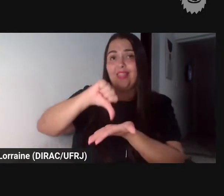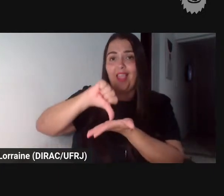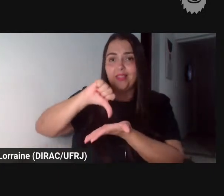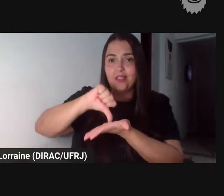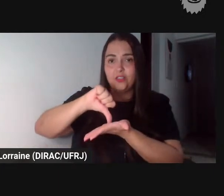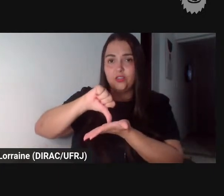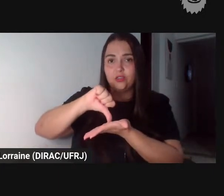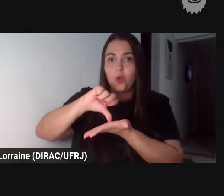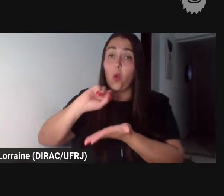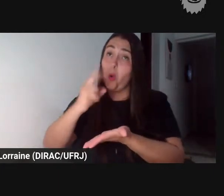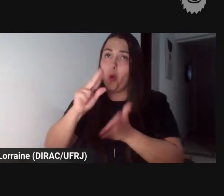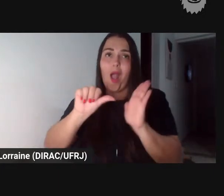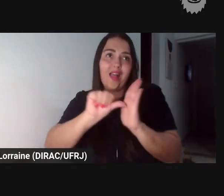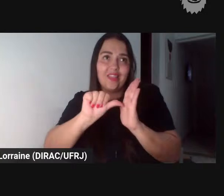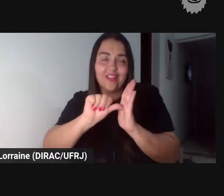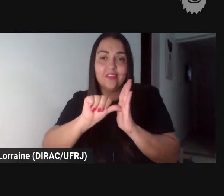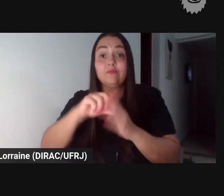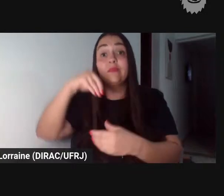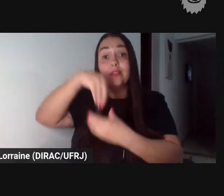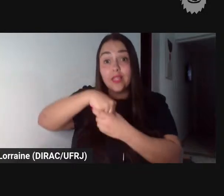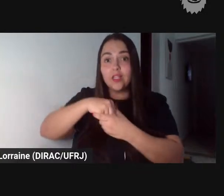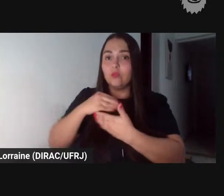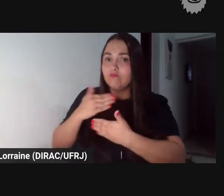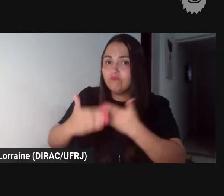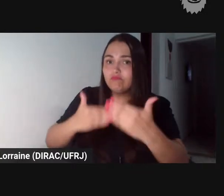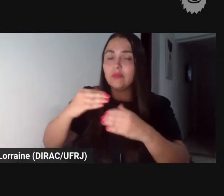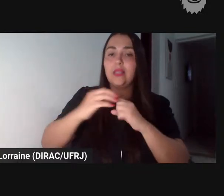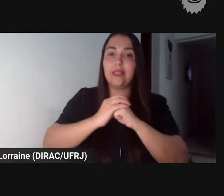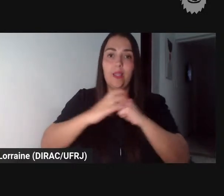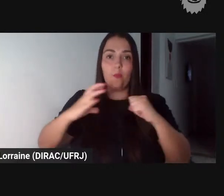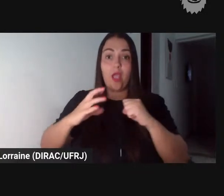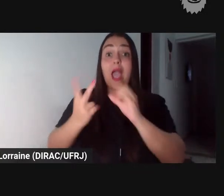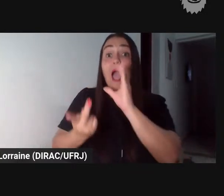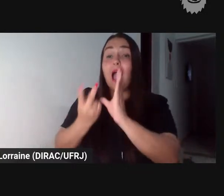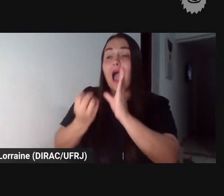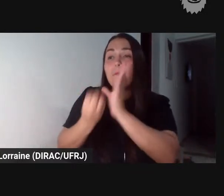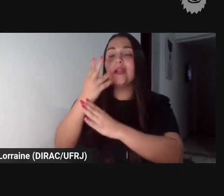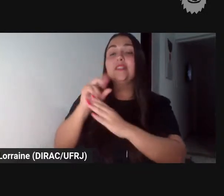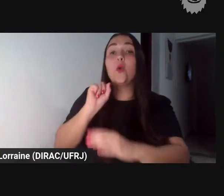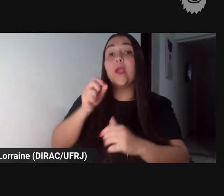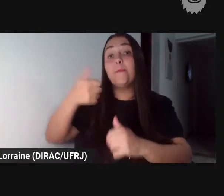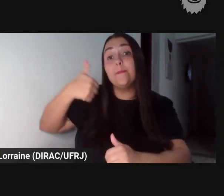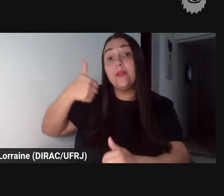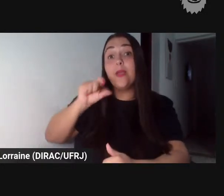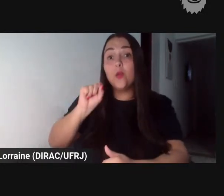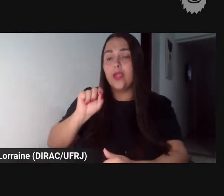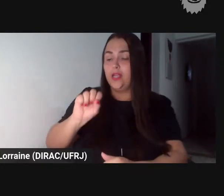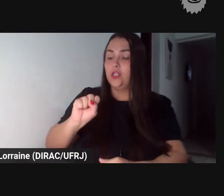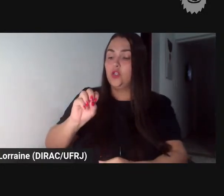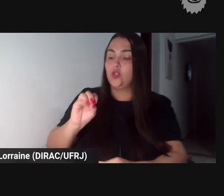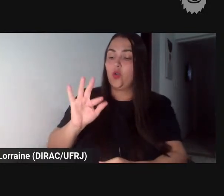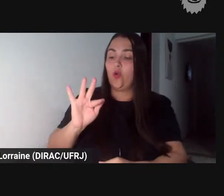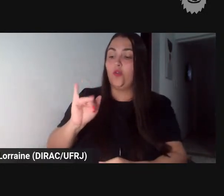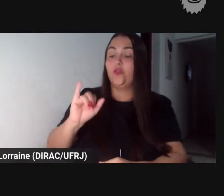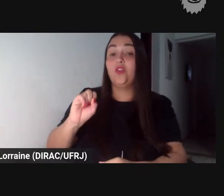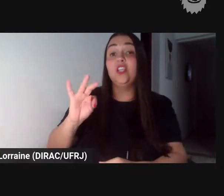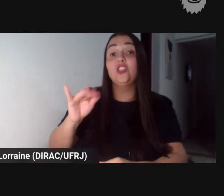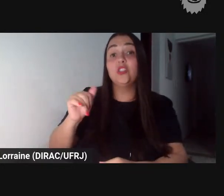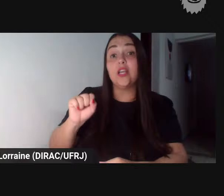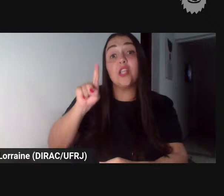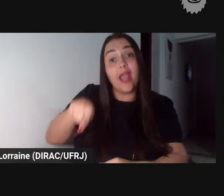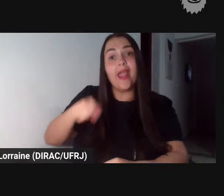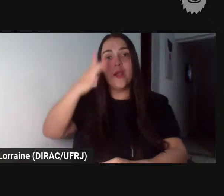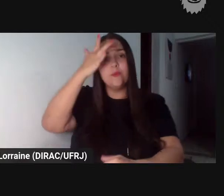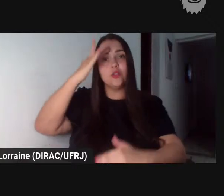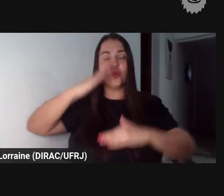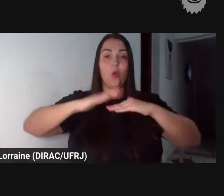é quando aparecem os sofistas os primeiros professores de retórica se